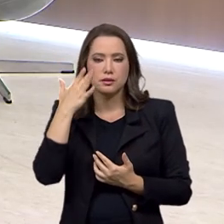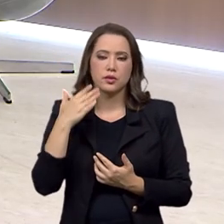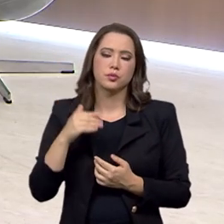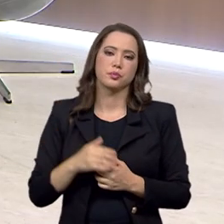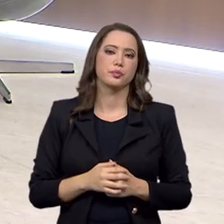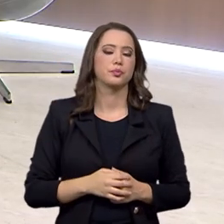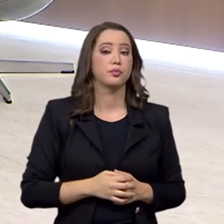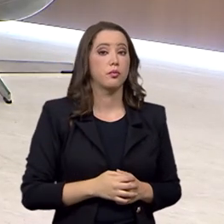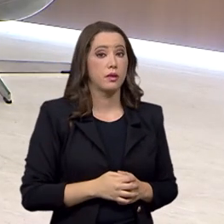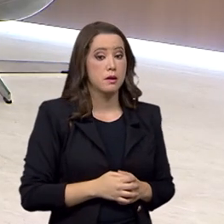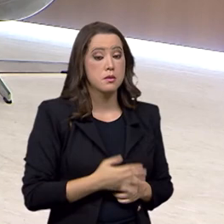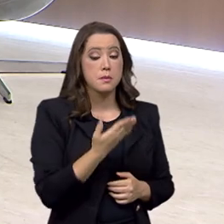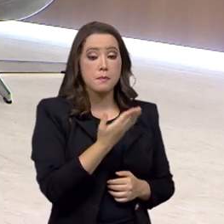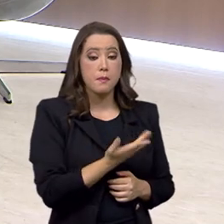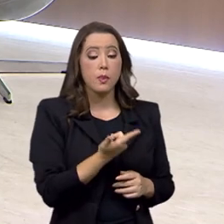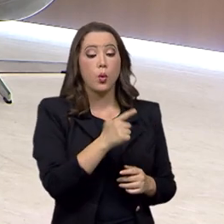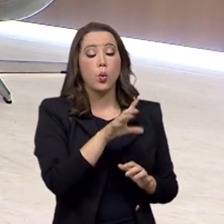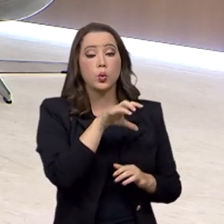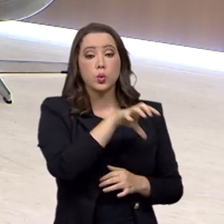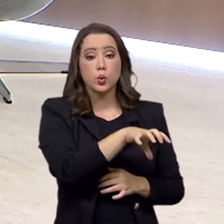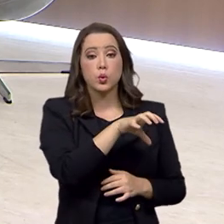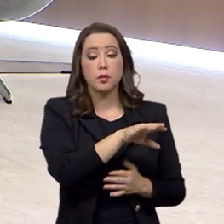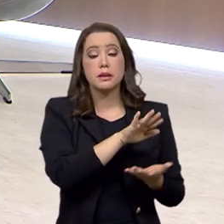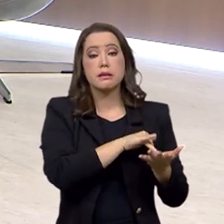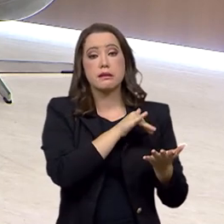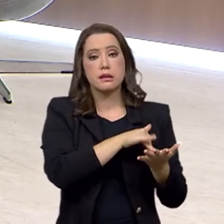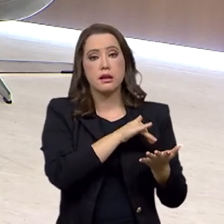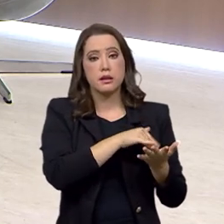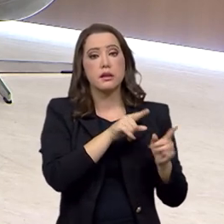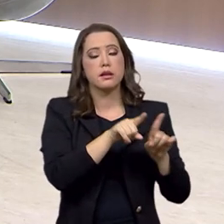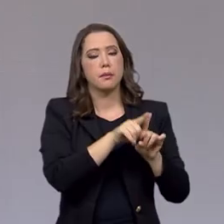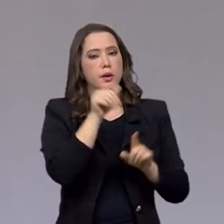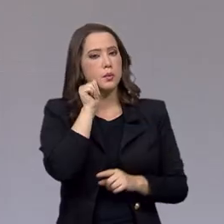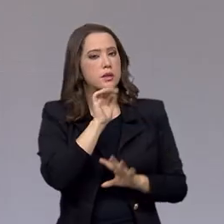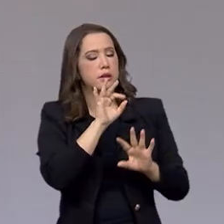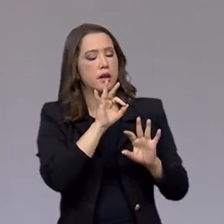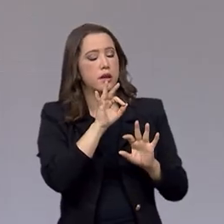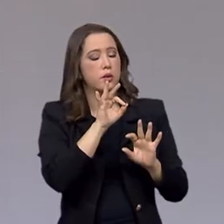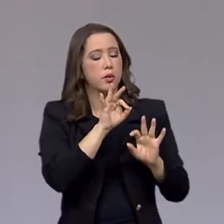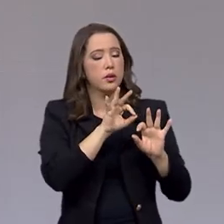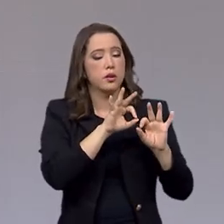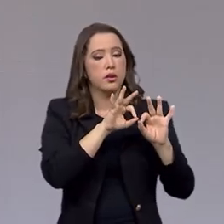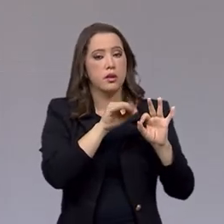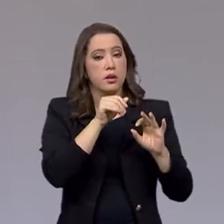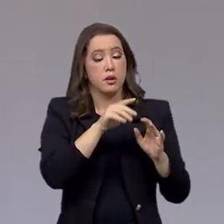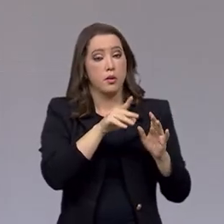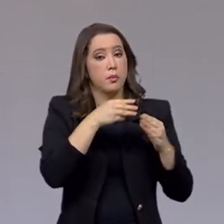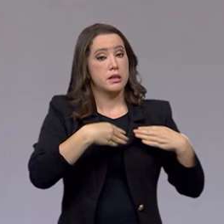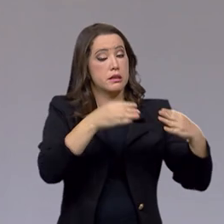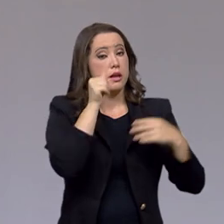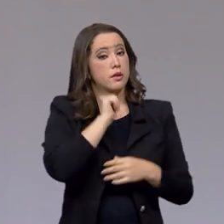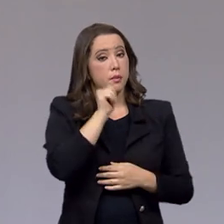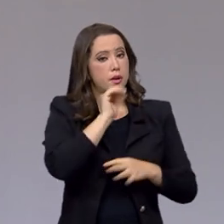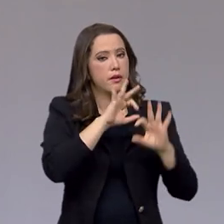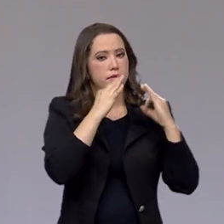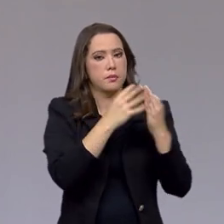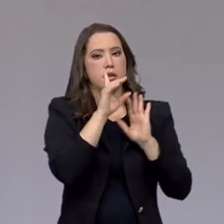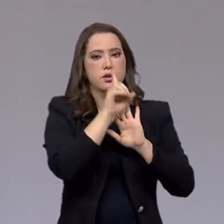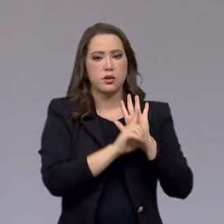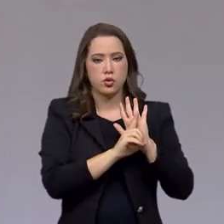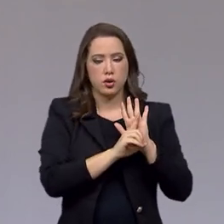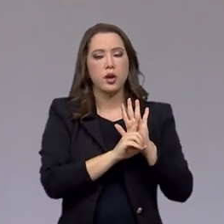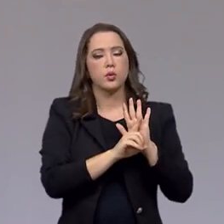área de atuação da Secretaria e do Ministério da Mulher, Família e Direitos Humanos em relação às pessoas com doenças raras.